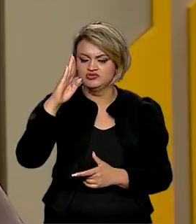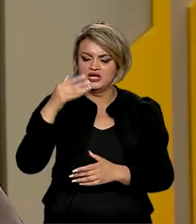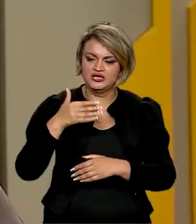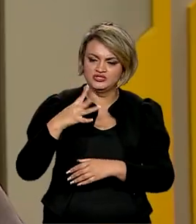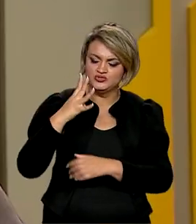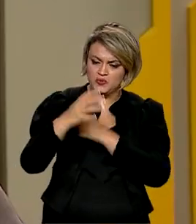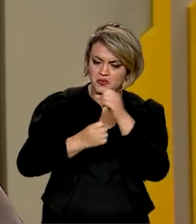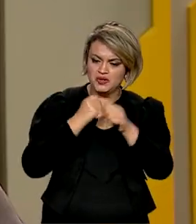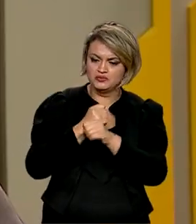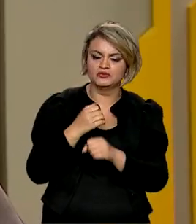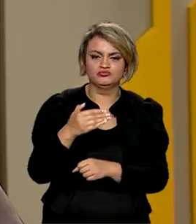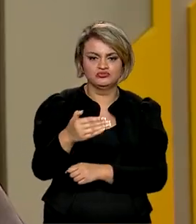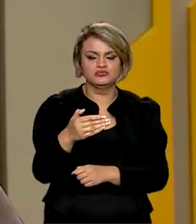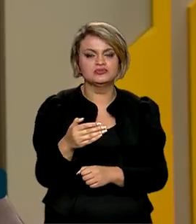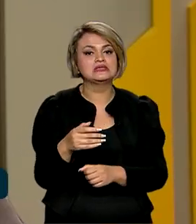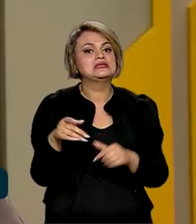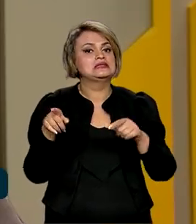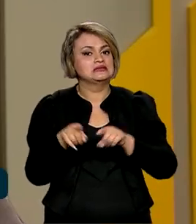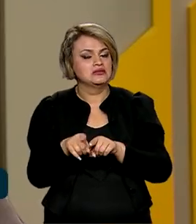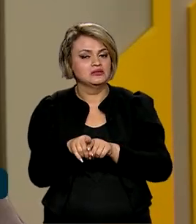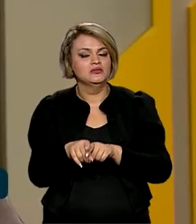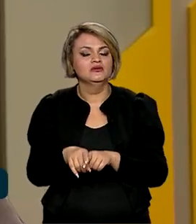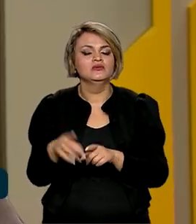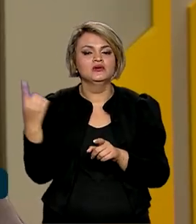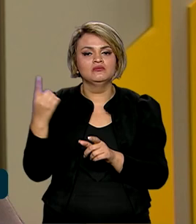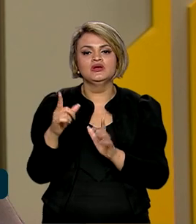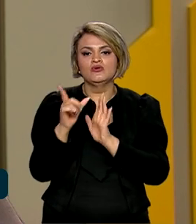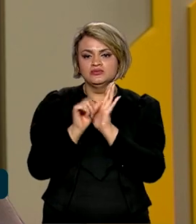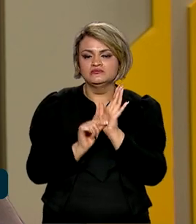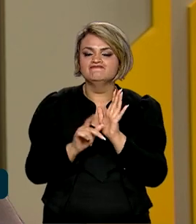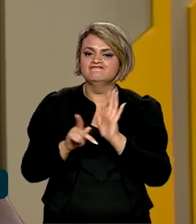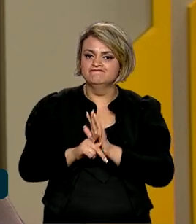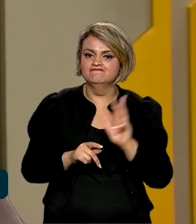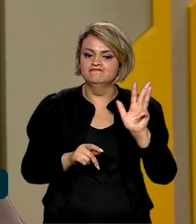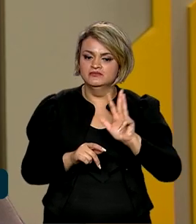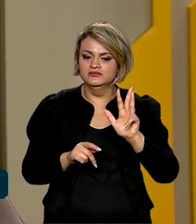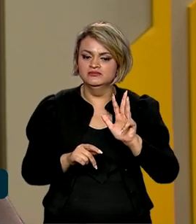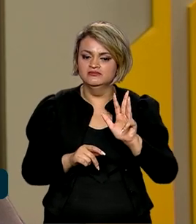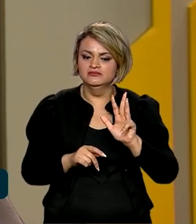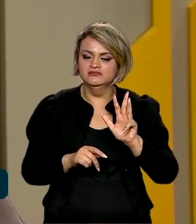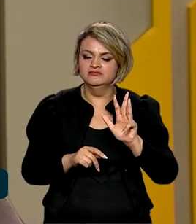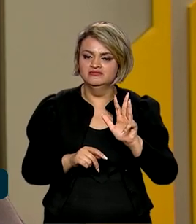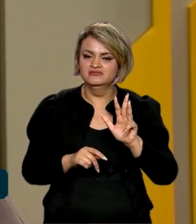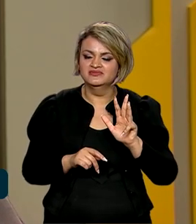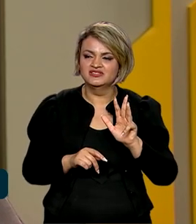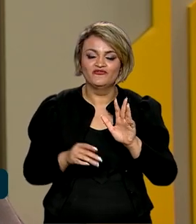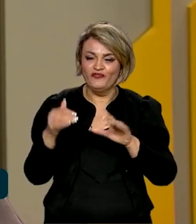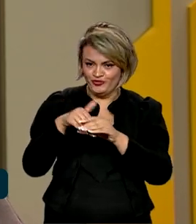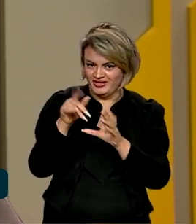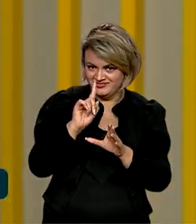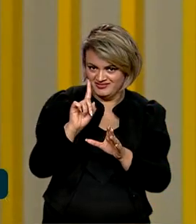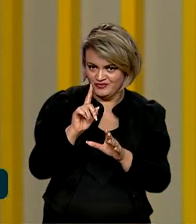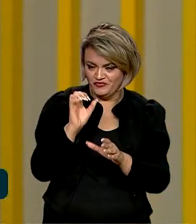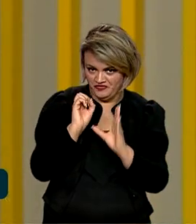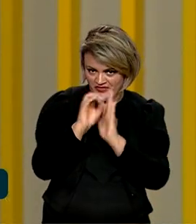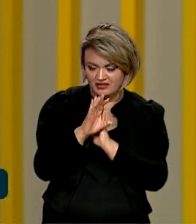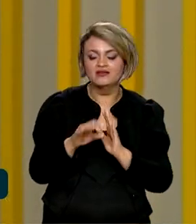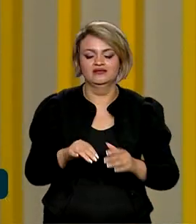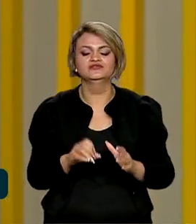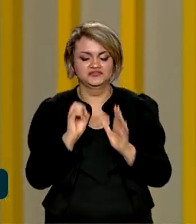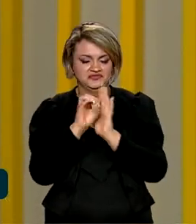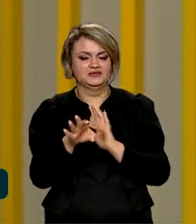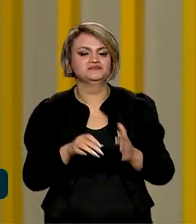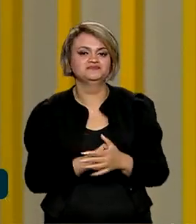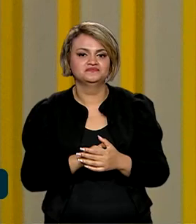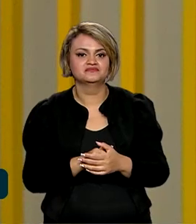quatro anos, quanto o primeiro orçamento do presidente Lula. Eu disse votado, mas enviado até o fim do mês. Enviado, exatamente. Então,